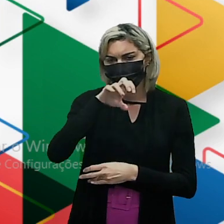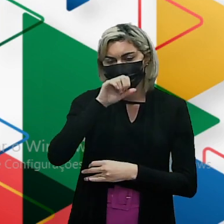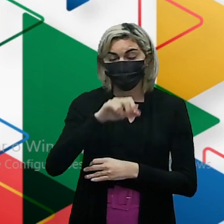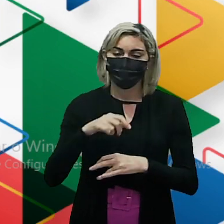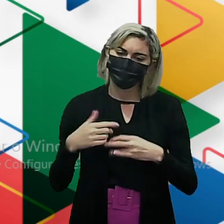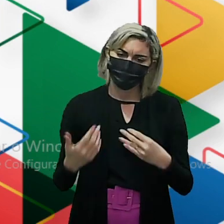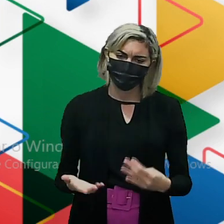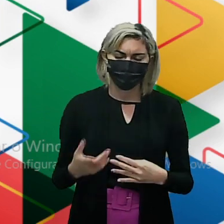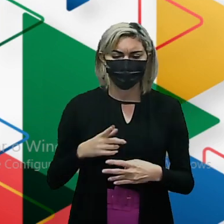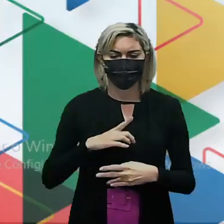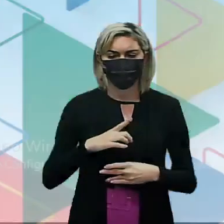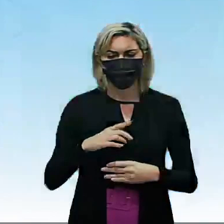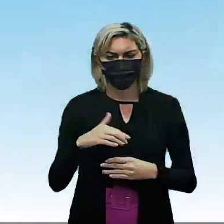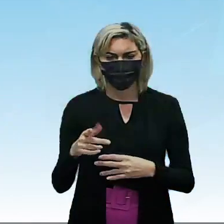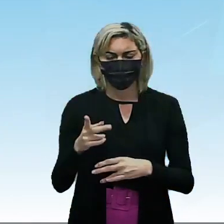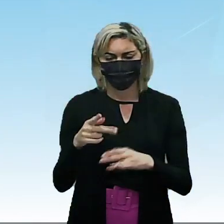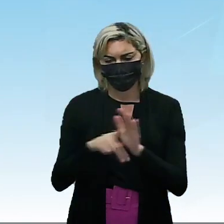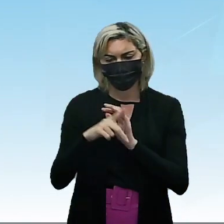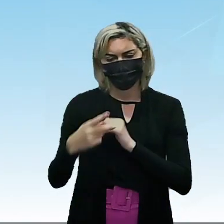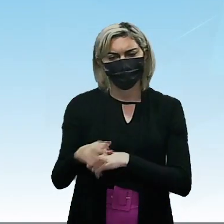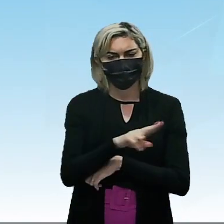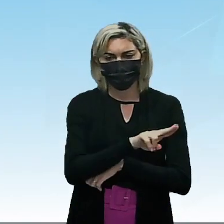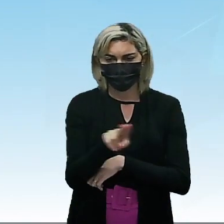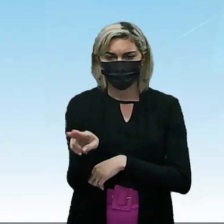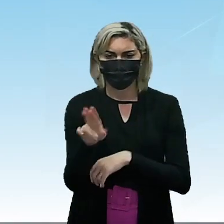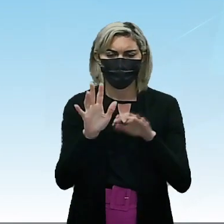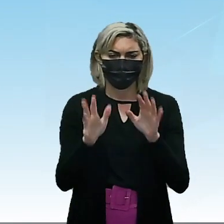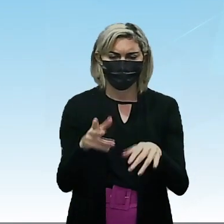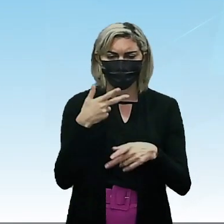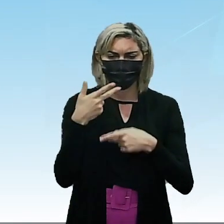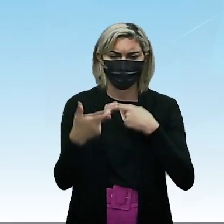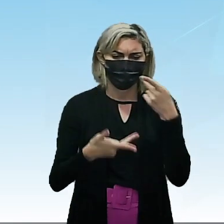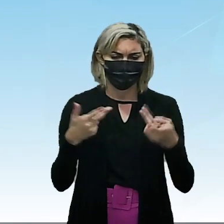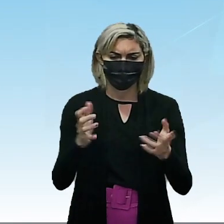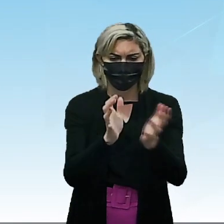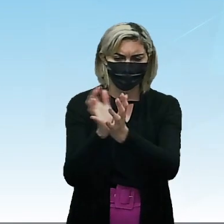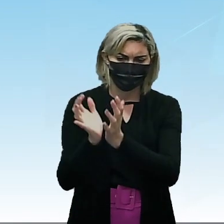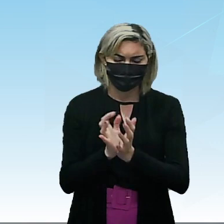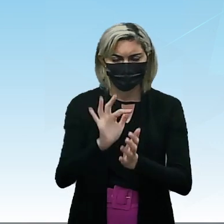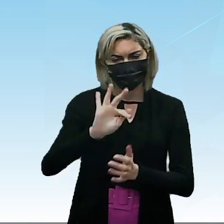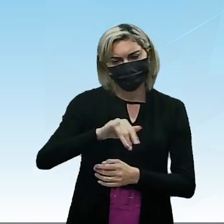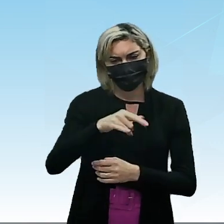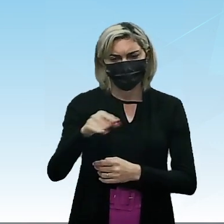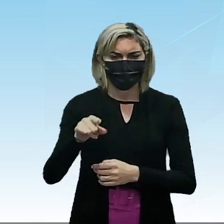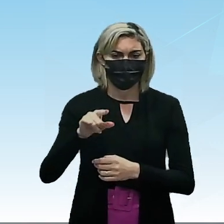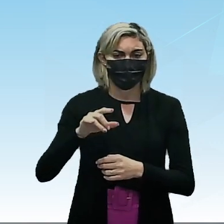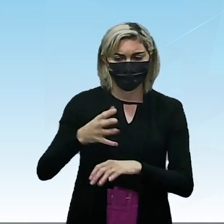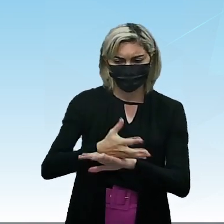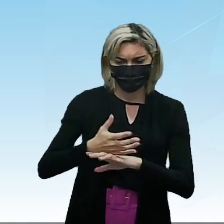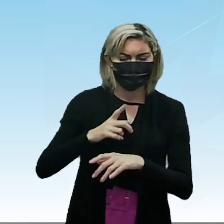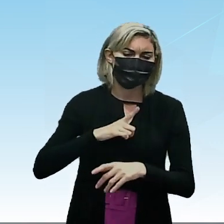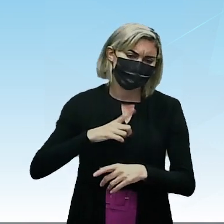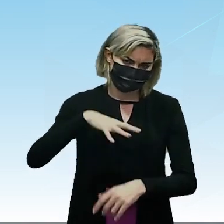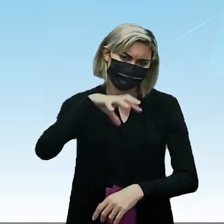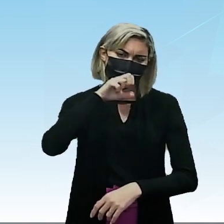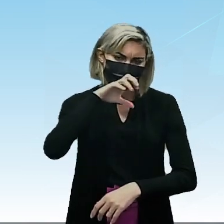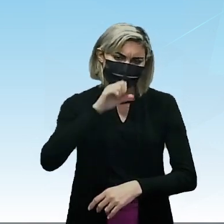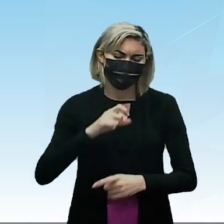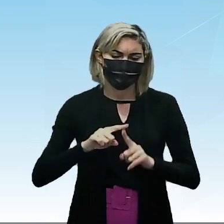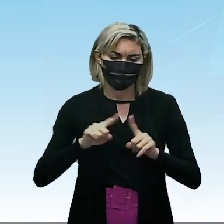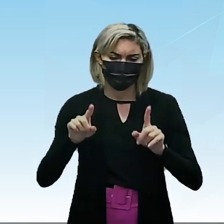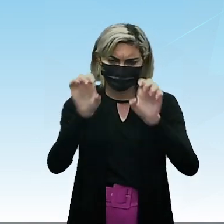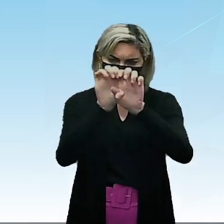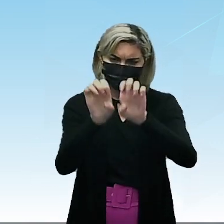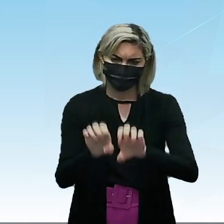Pois bem Então o próprio nome Já diz tudo Tá? Então são grupos Funcionais oxigenados Tem que ter oxigênio Mas a